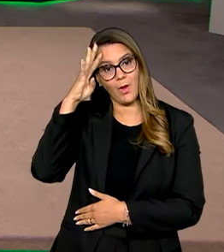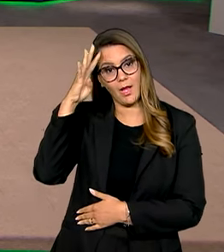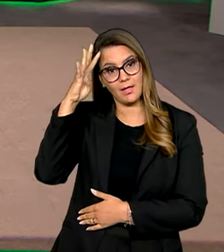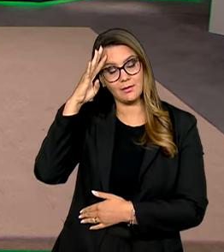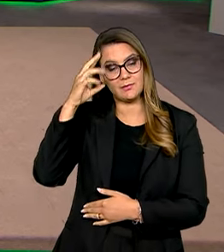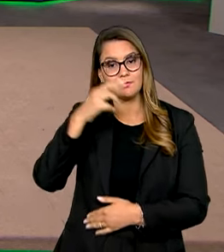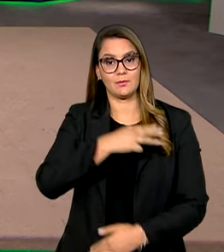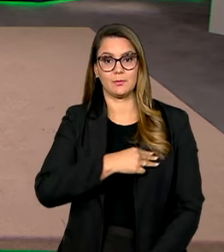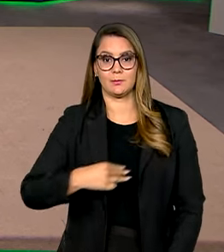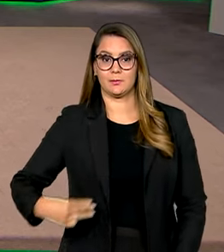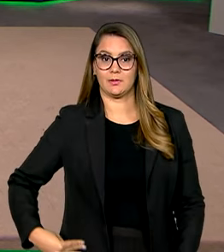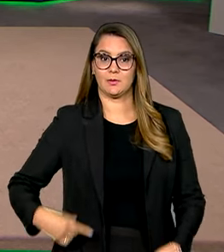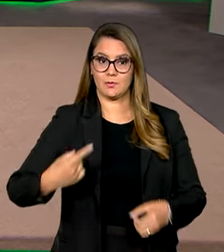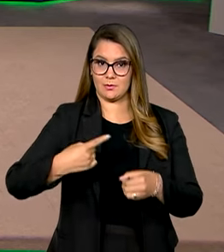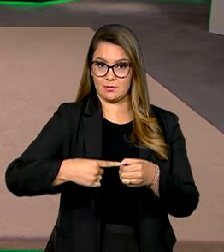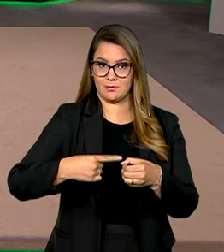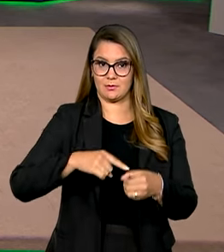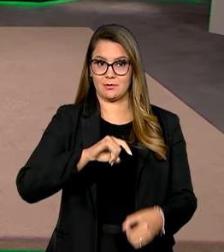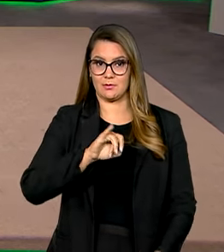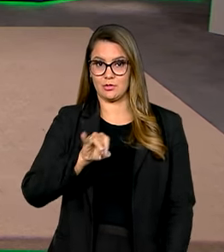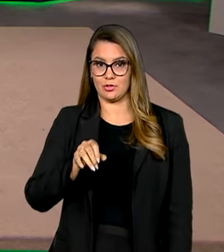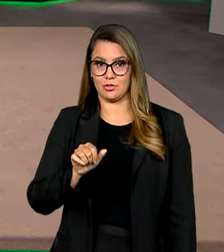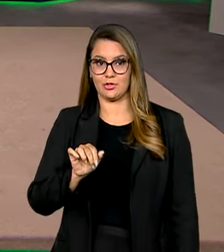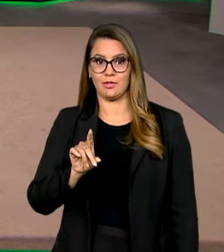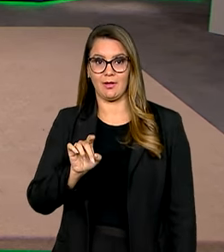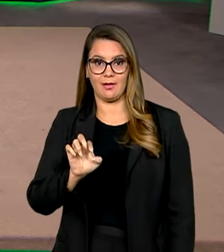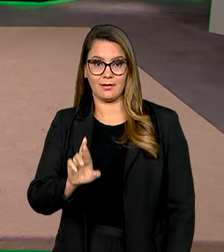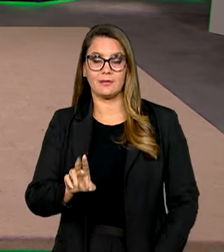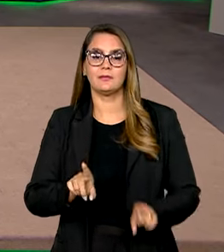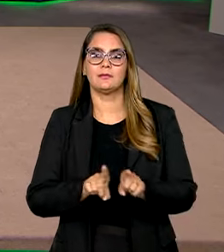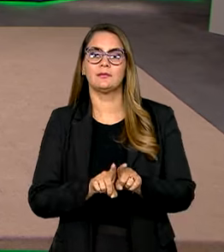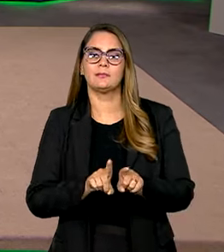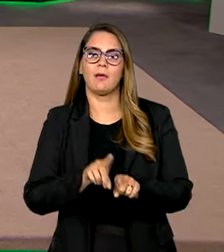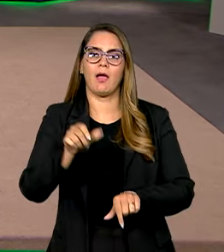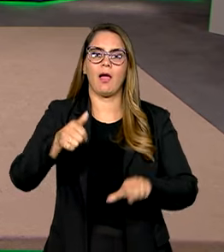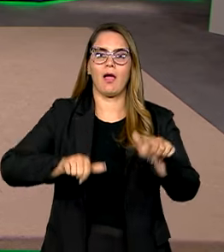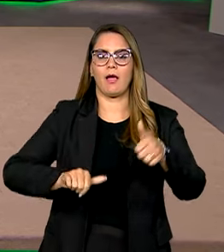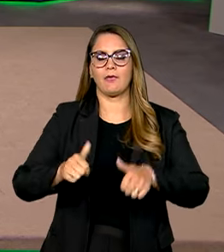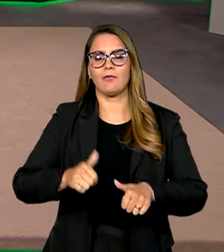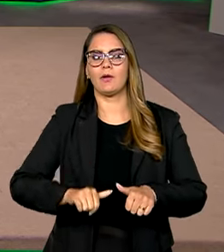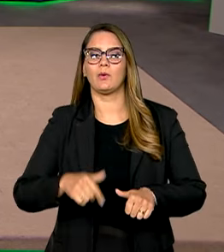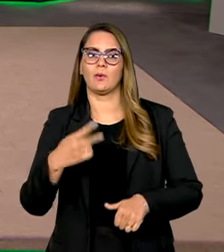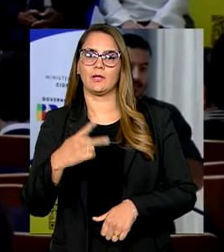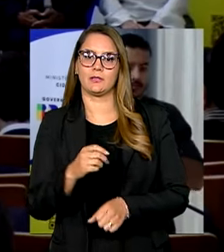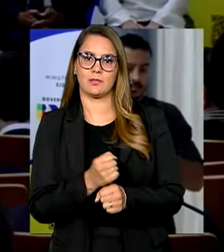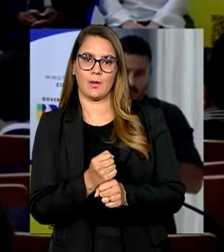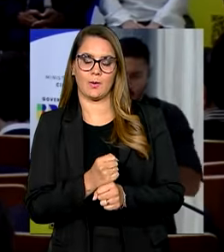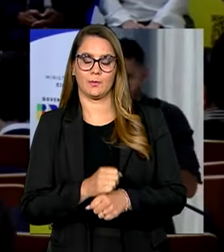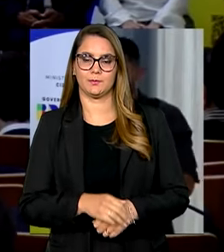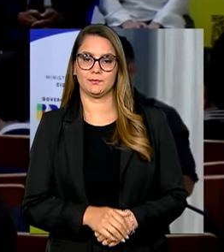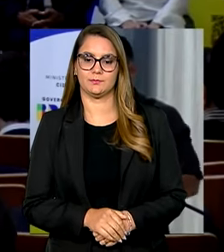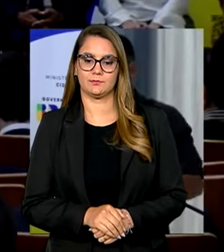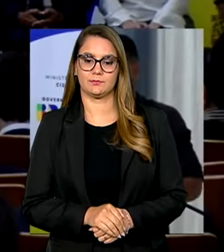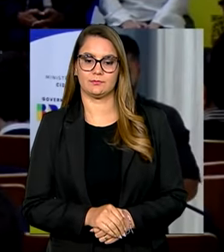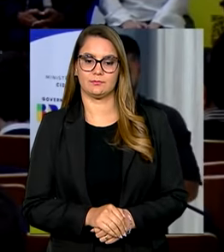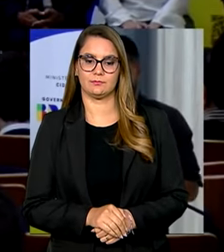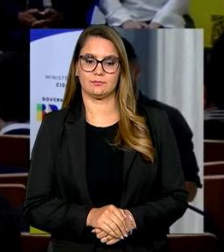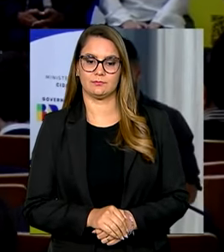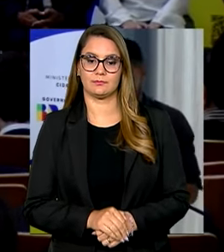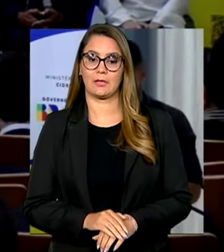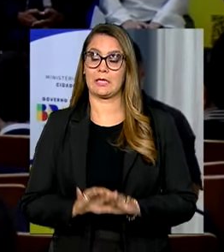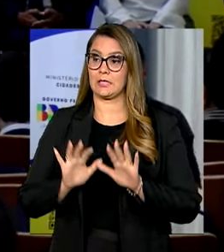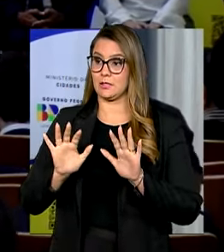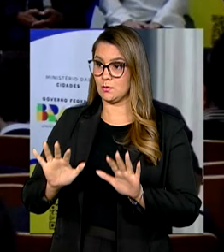pelo ministro das cidades Jader Filho, que também fez um balanço do programa neste ano. Isso